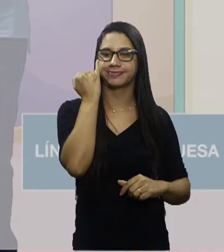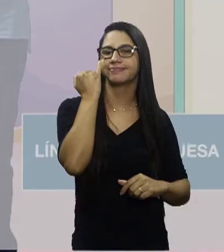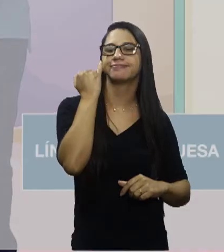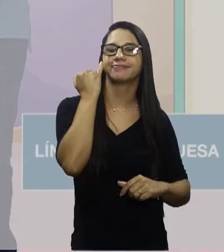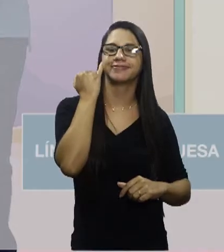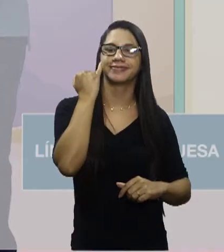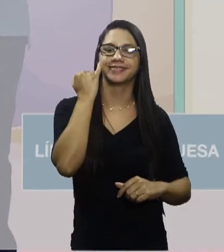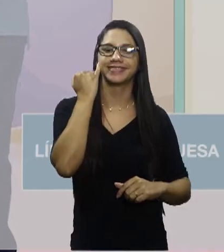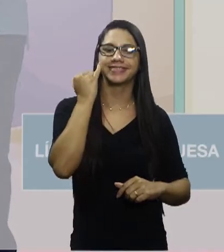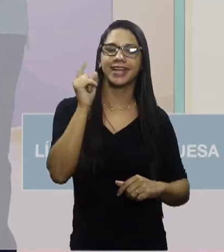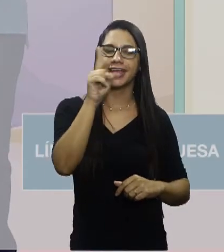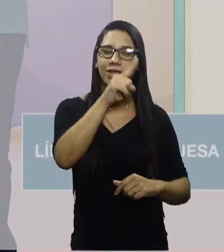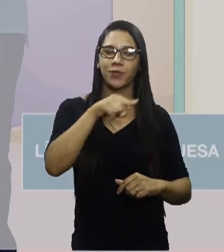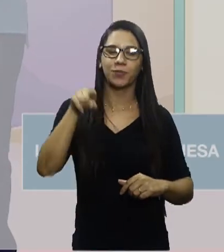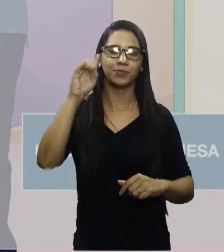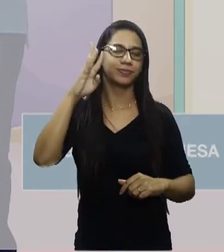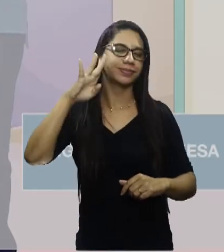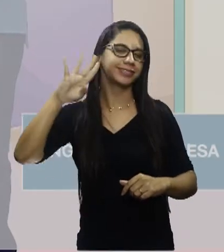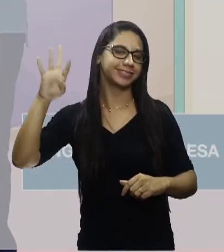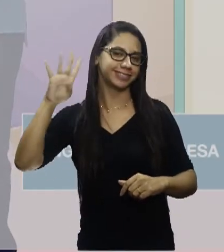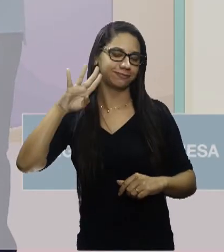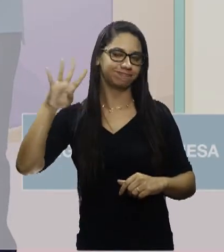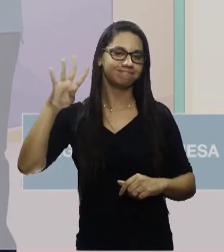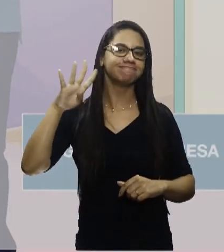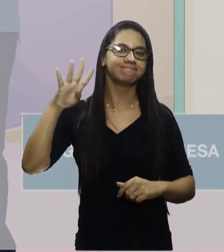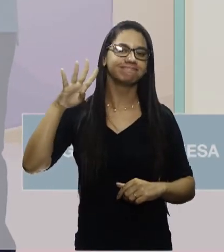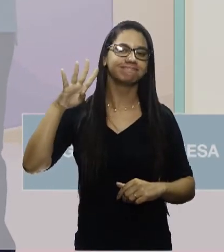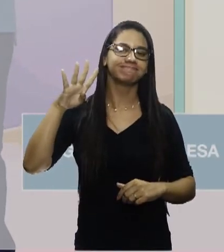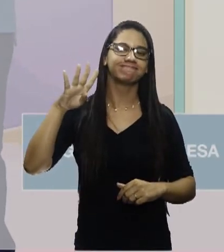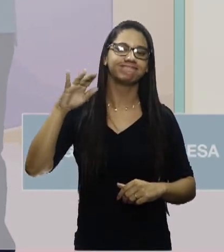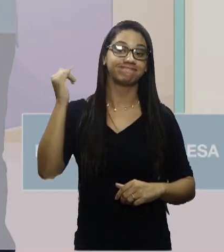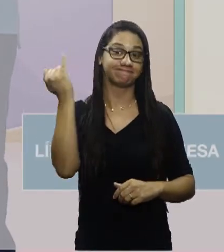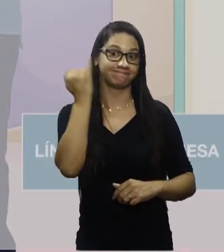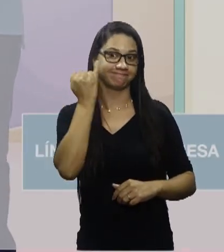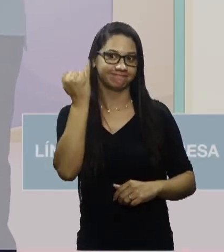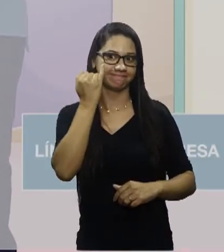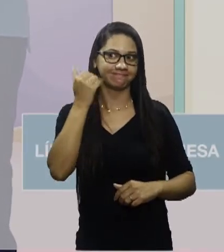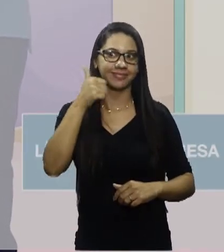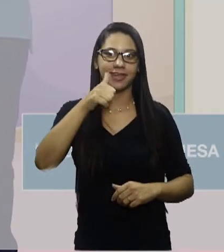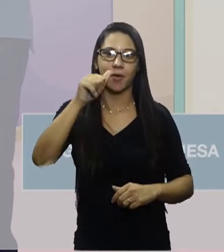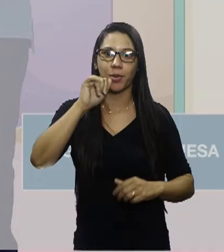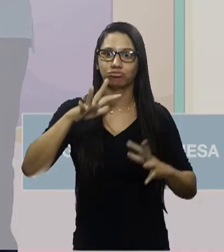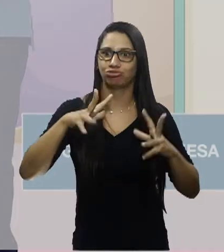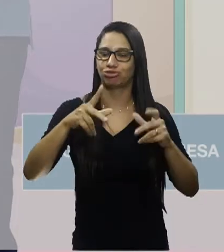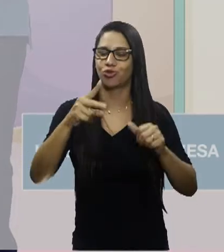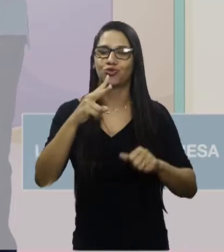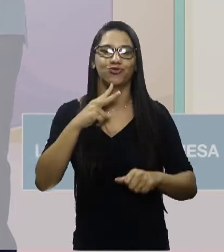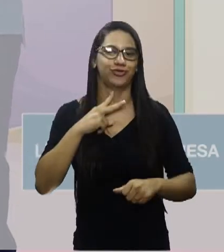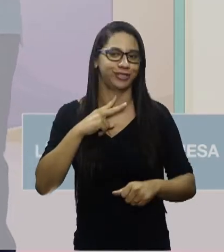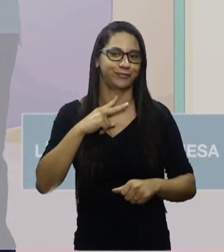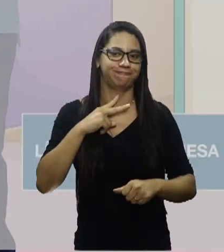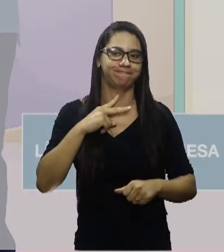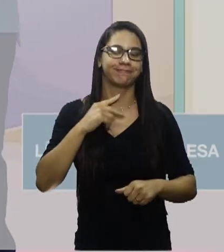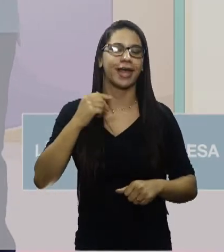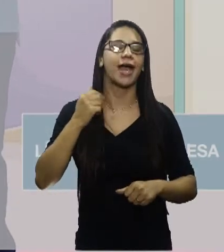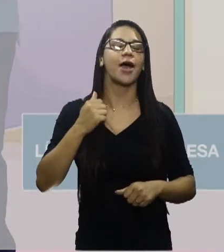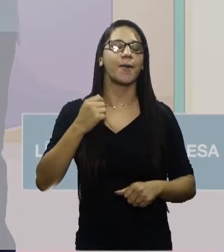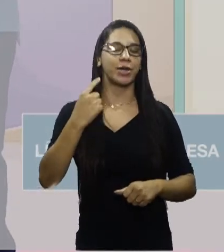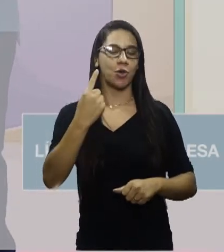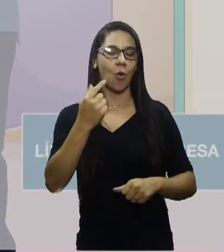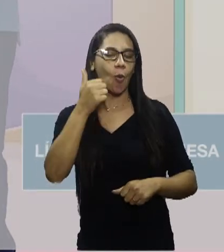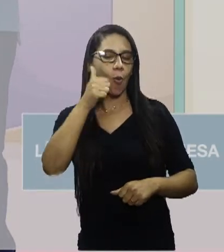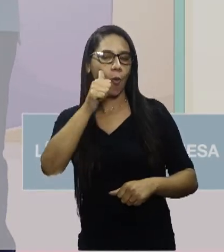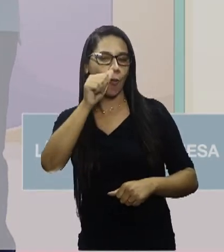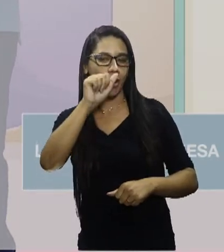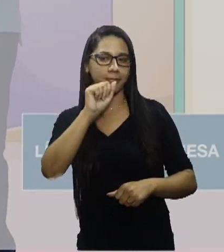e um balãozinho de pensamento dizendo. A preguiça é a mãe de todos os vícios, mas uma mãe é uma mãe